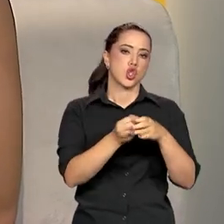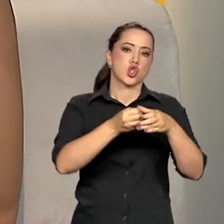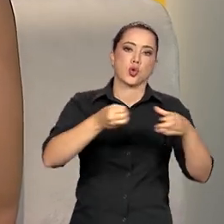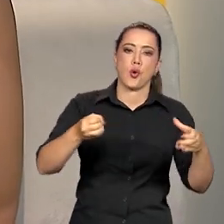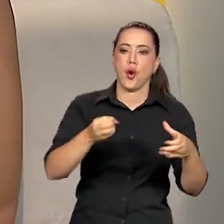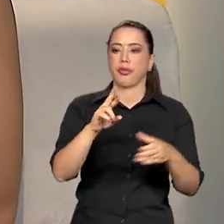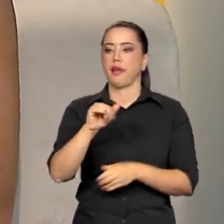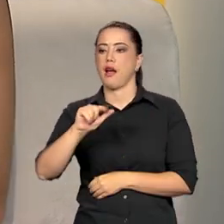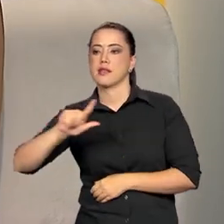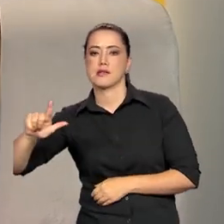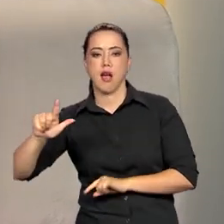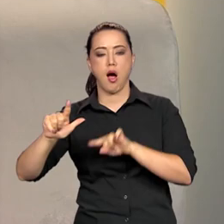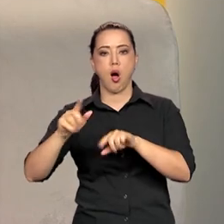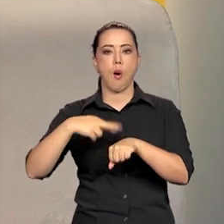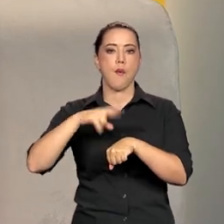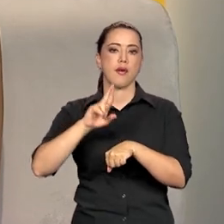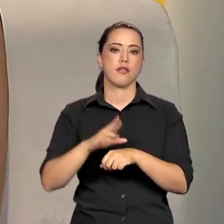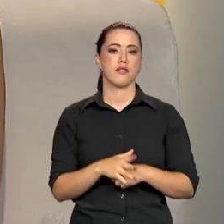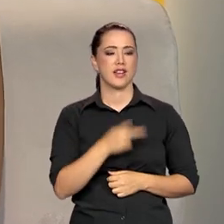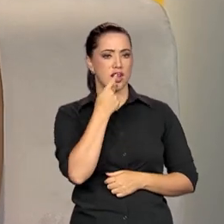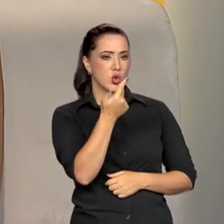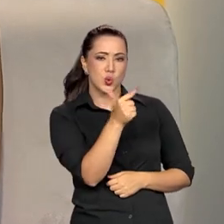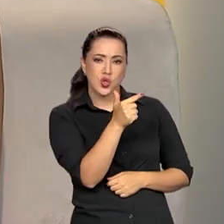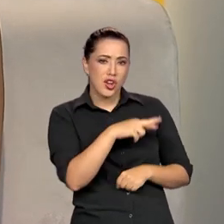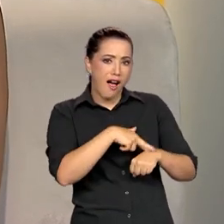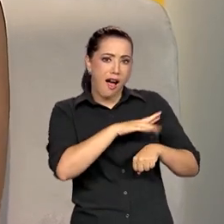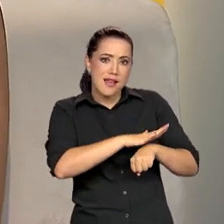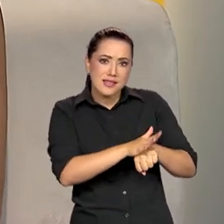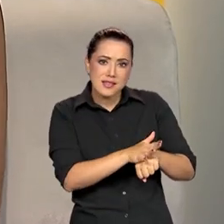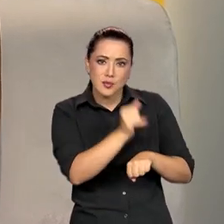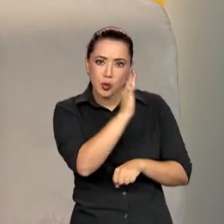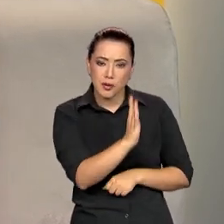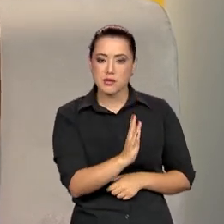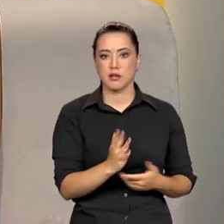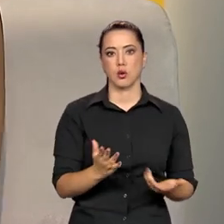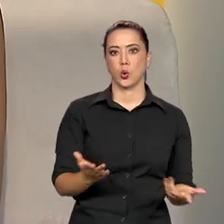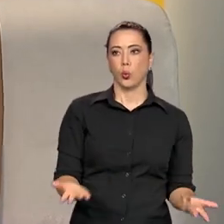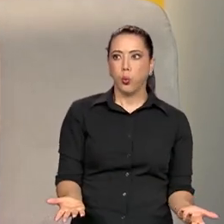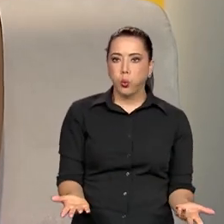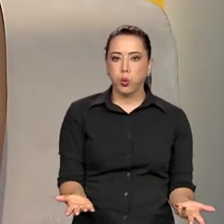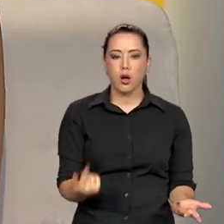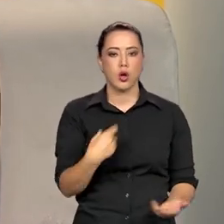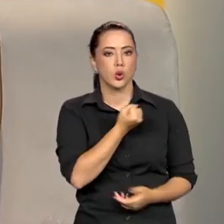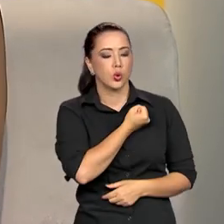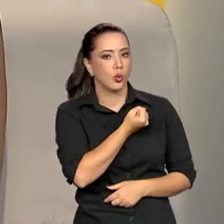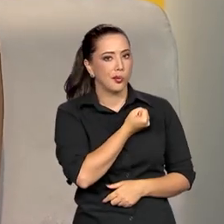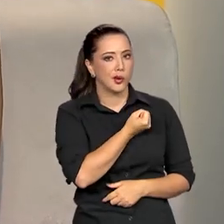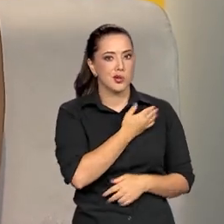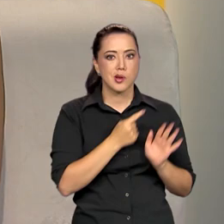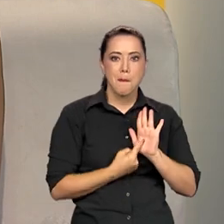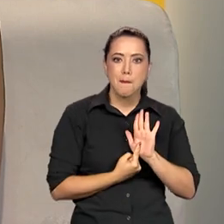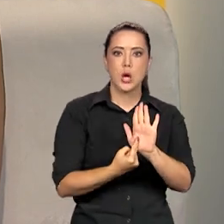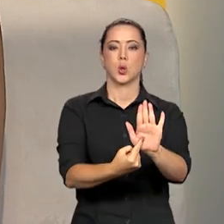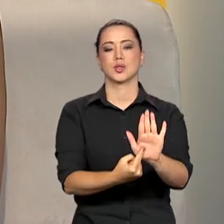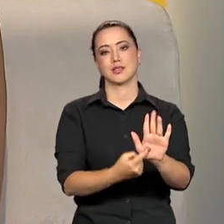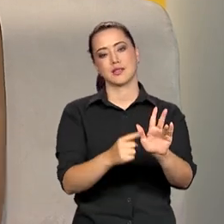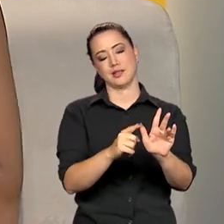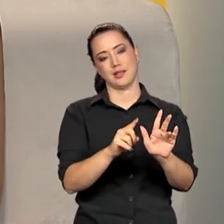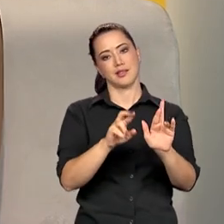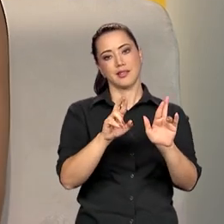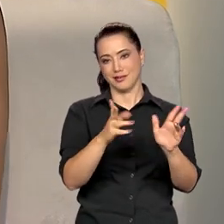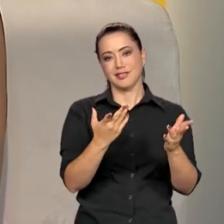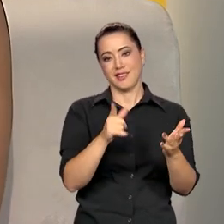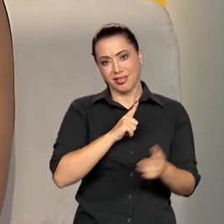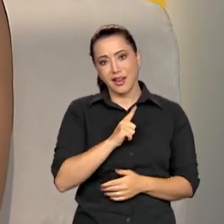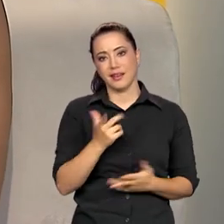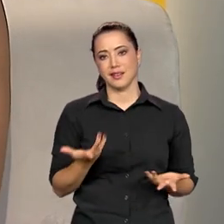dizendo que não existia racismo no Brasil, quando, na verdade, a gente tem inúmeros dados que comprovem o contrário sobre isso. Então,